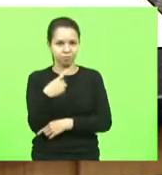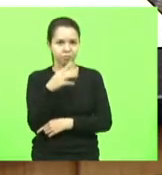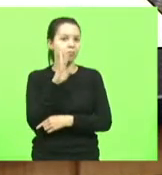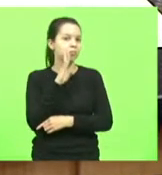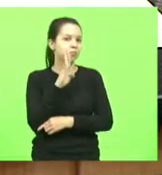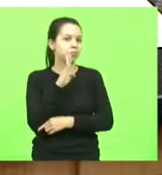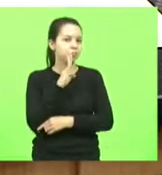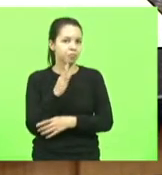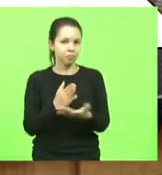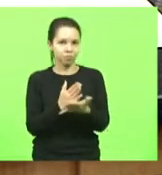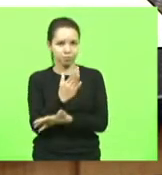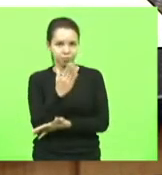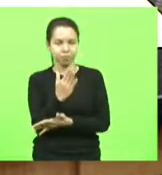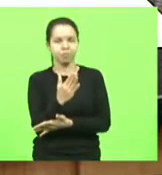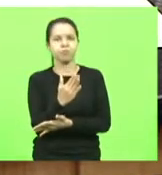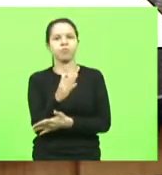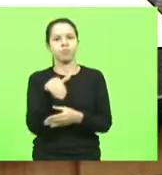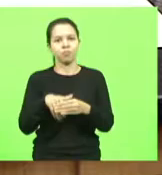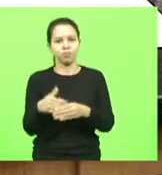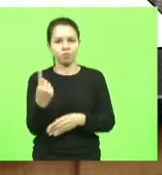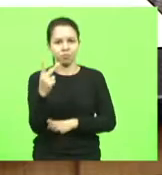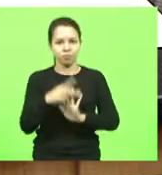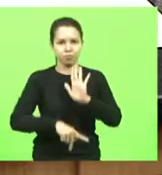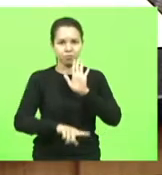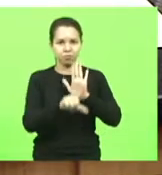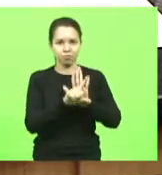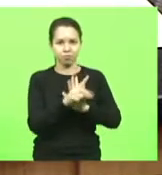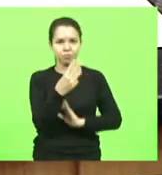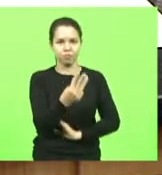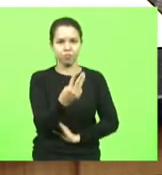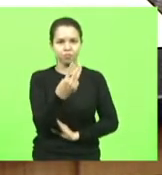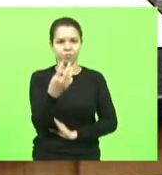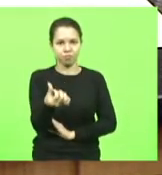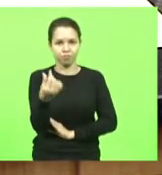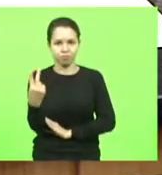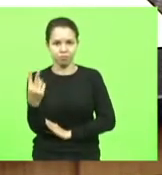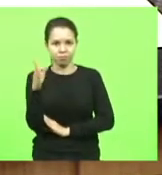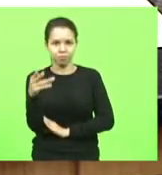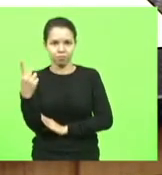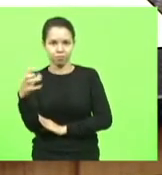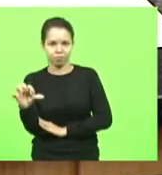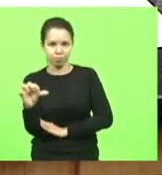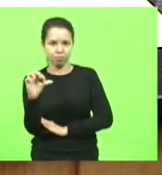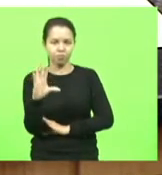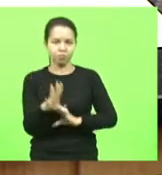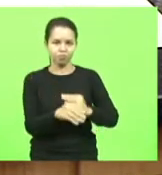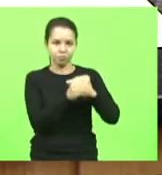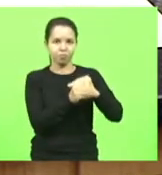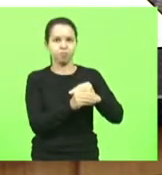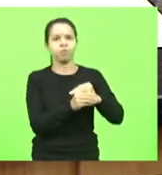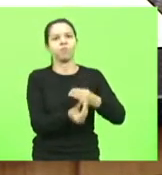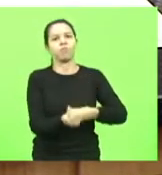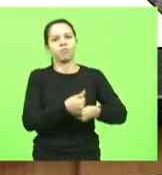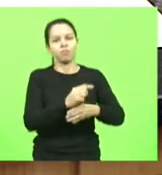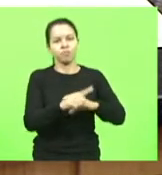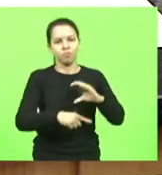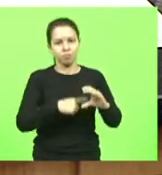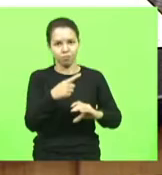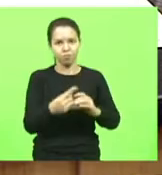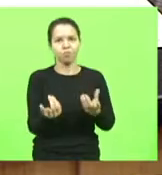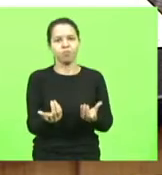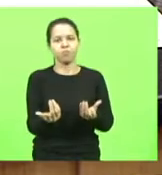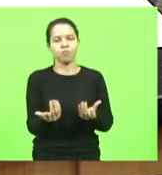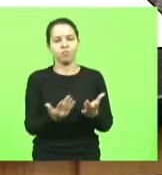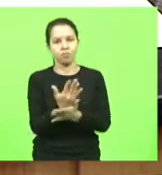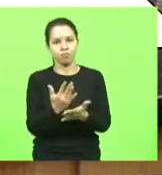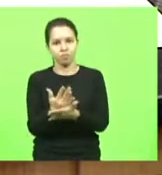Berlanda, foi aprovado em turno único projeto de lei 362-2019, com emenda substitutiva global. Foram aprovados